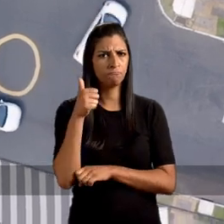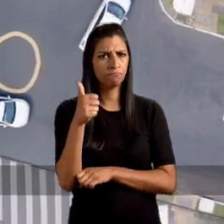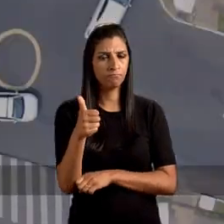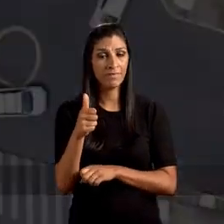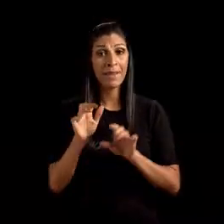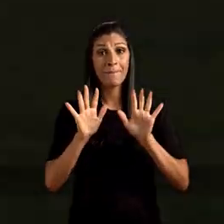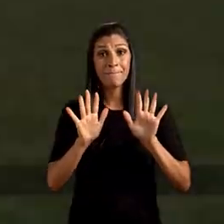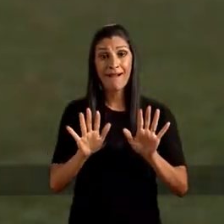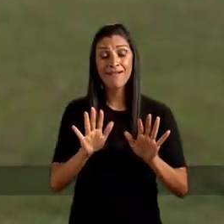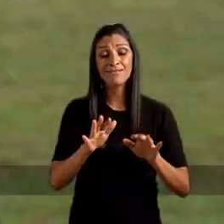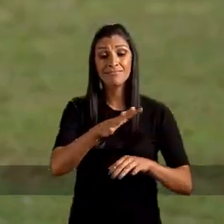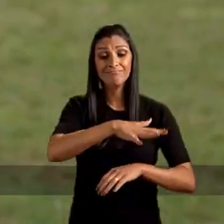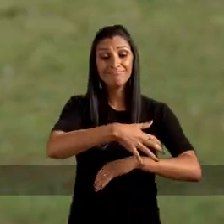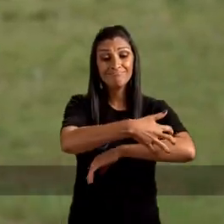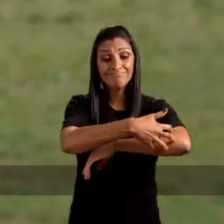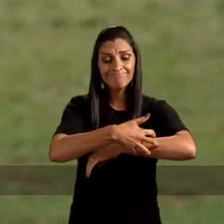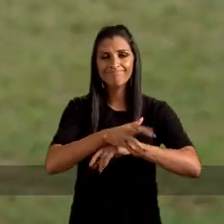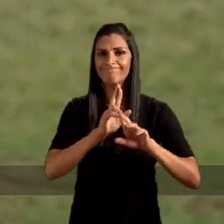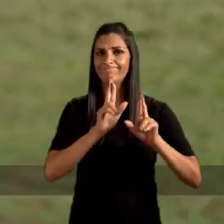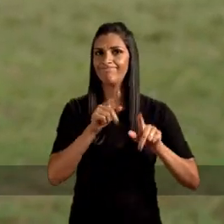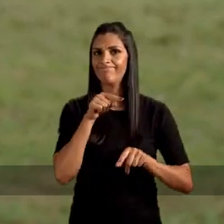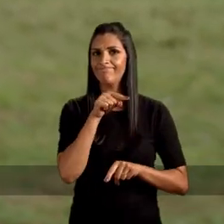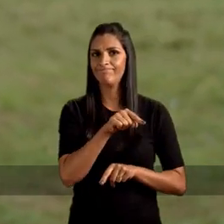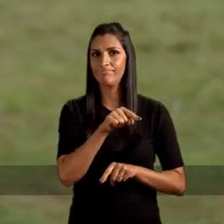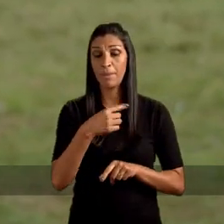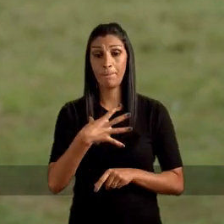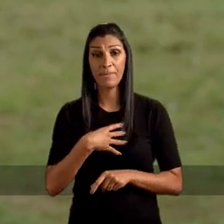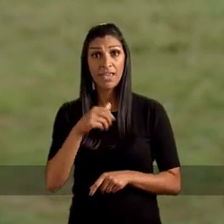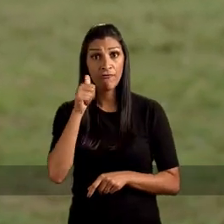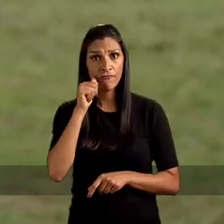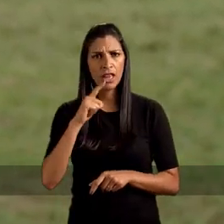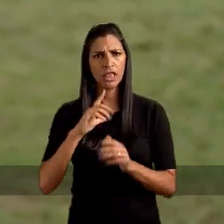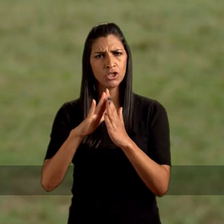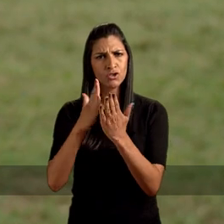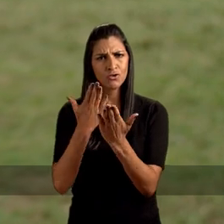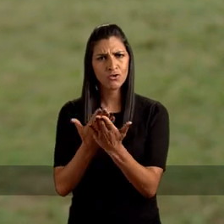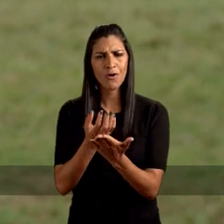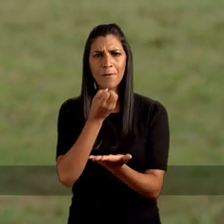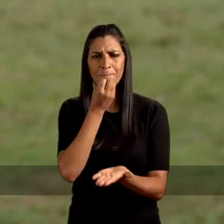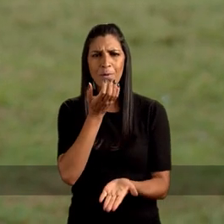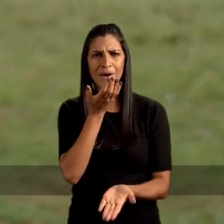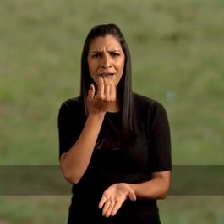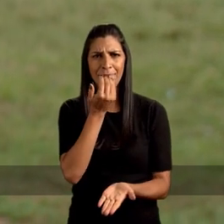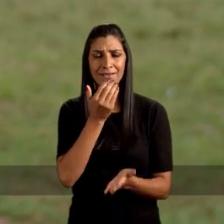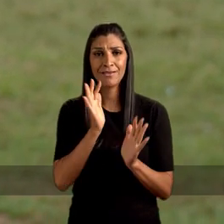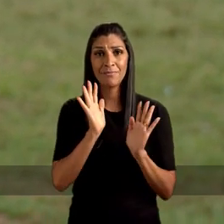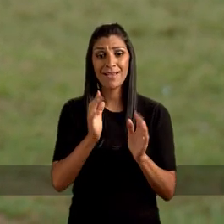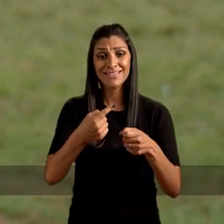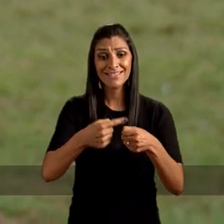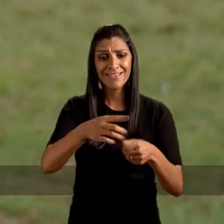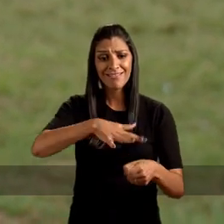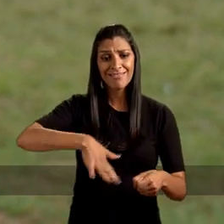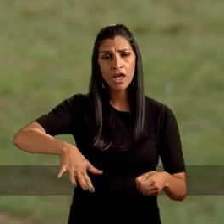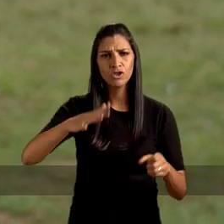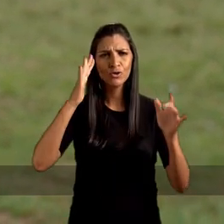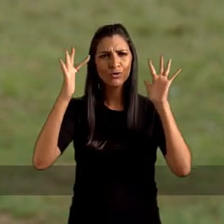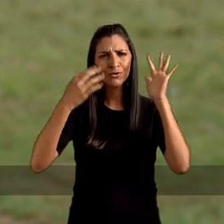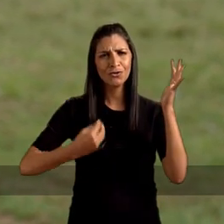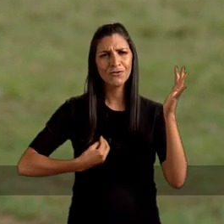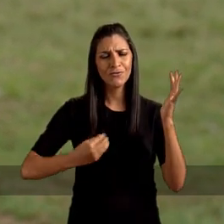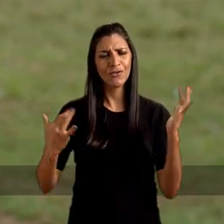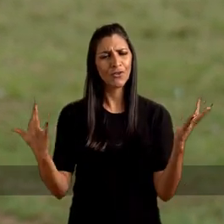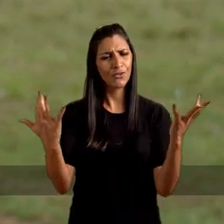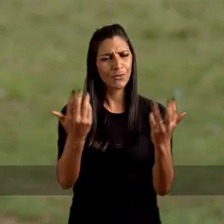infraestrutura, mas sei que na periferia é diferente. Minha filha tem escola e boa alimentação. E na cidade que eu